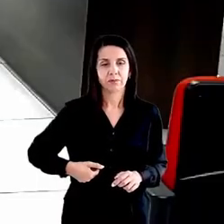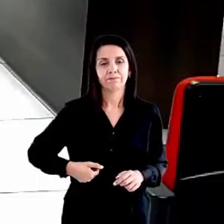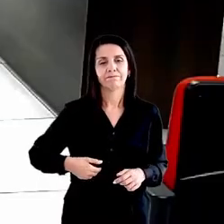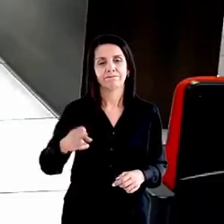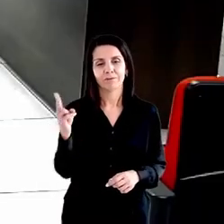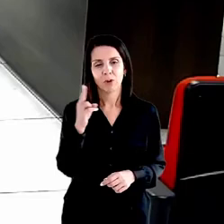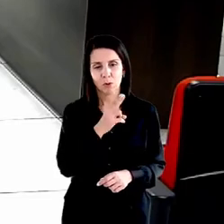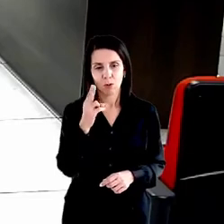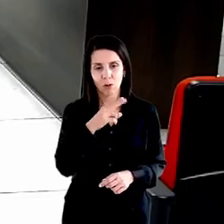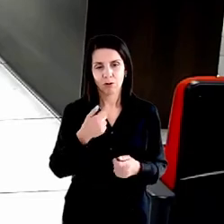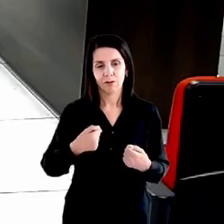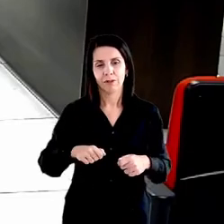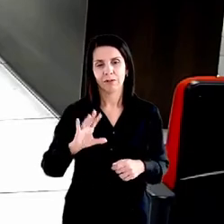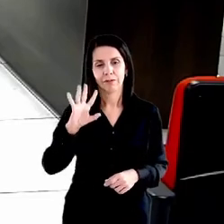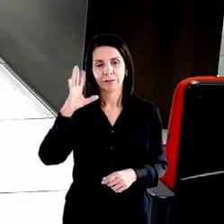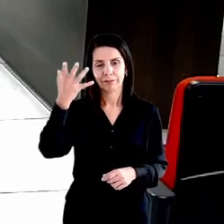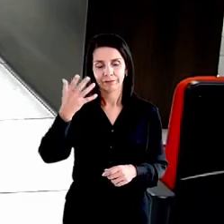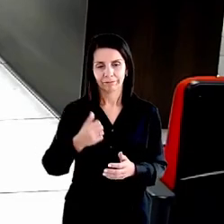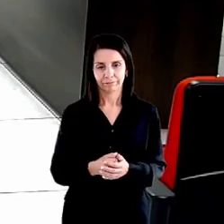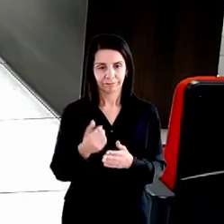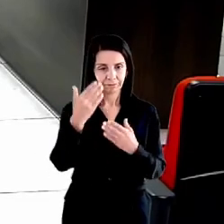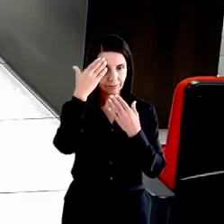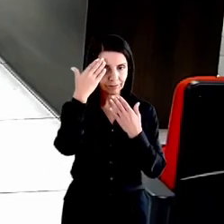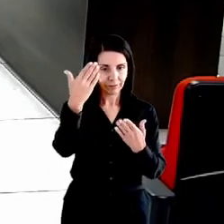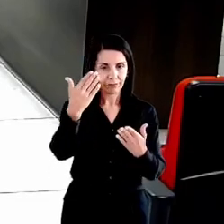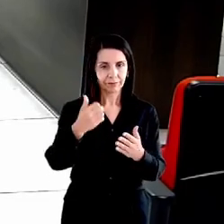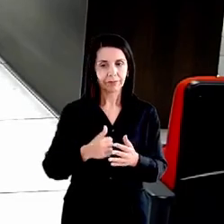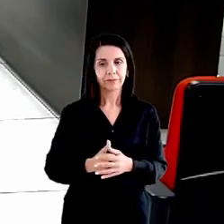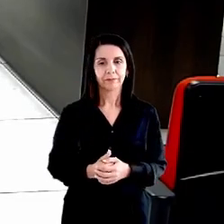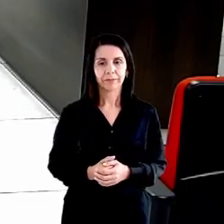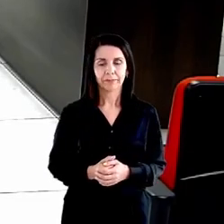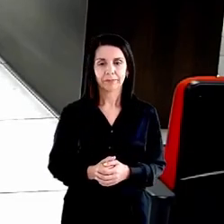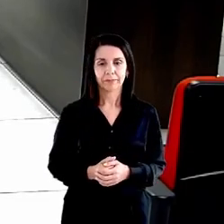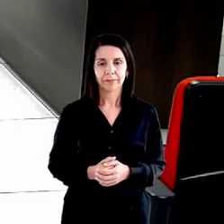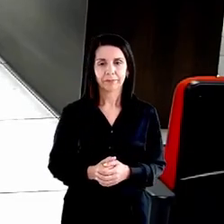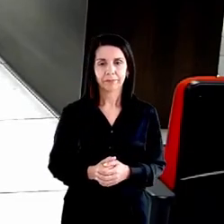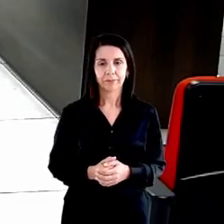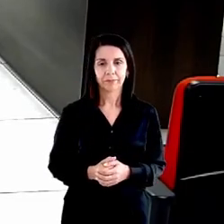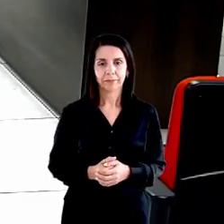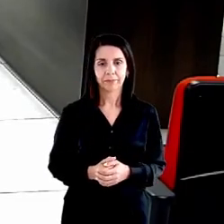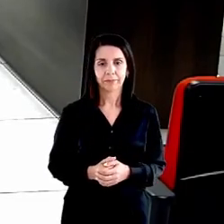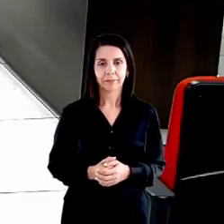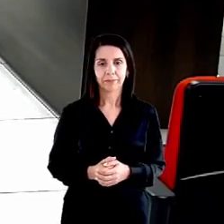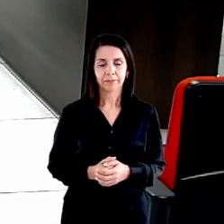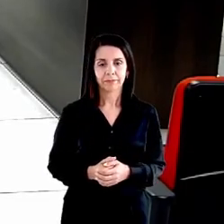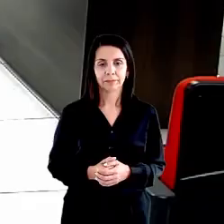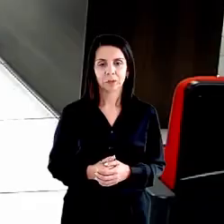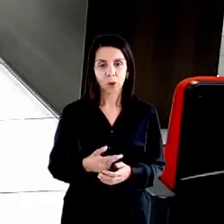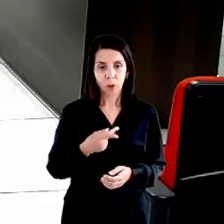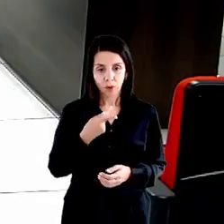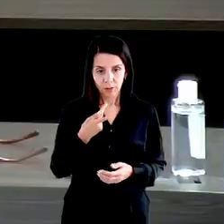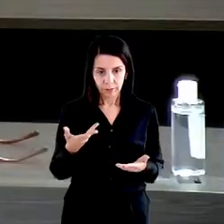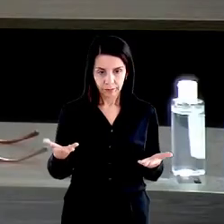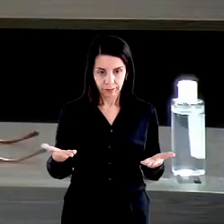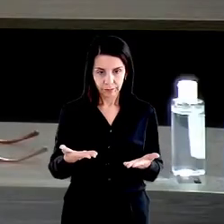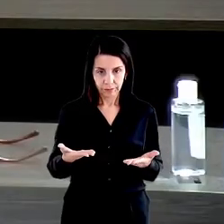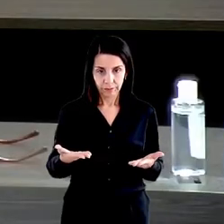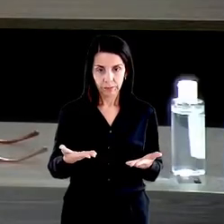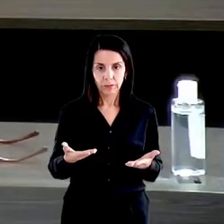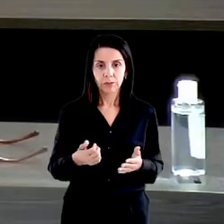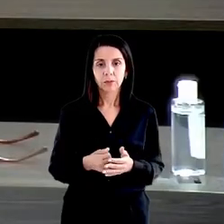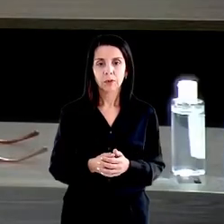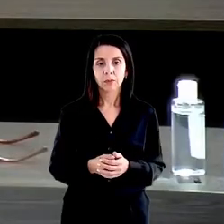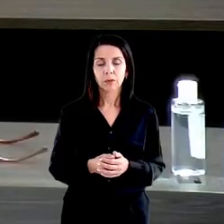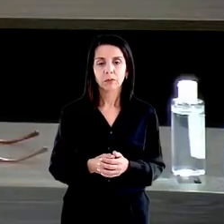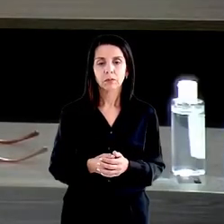Wester. Eu retomei a palavra apenas para mencionar a presença do